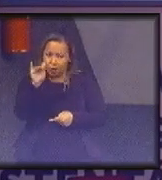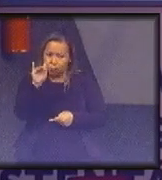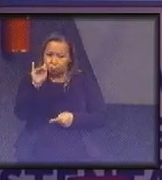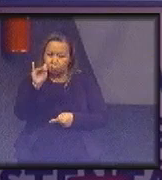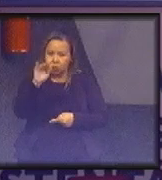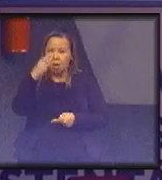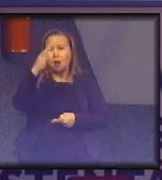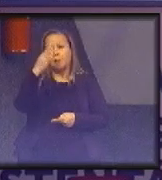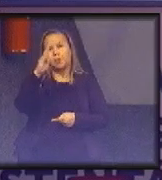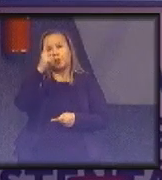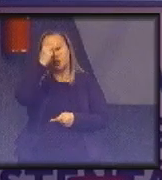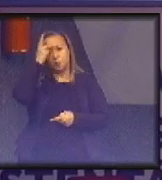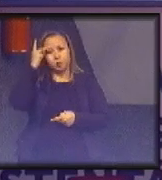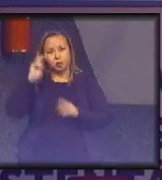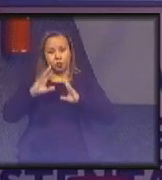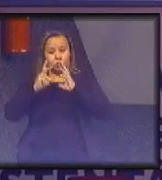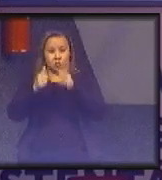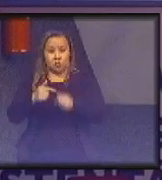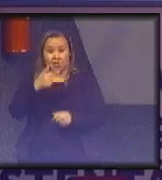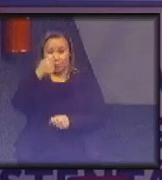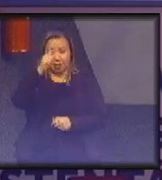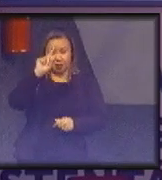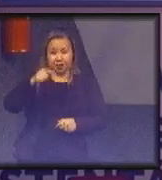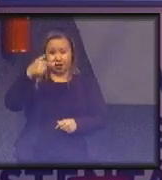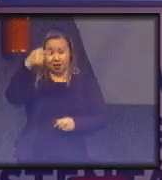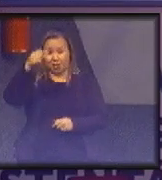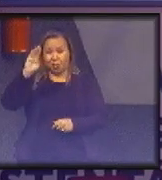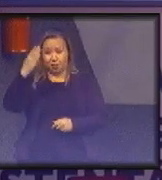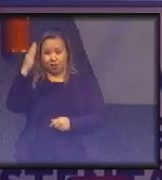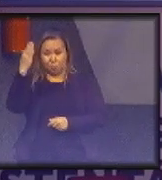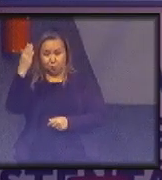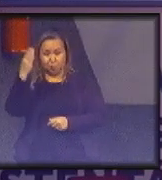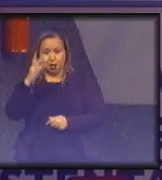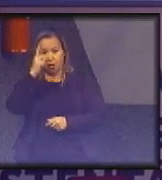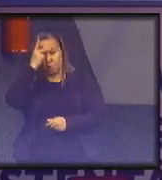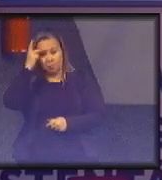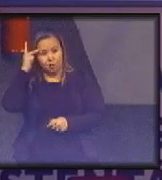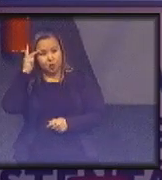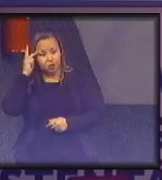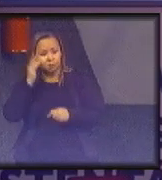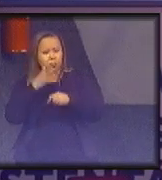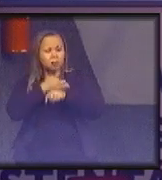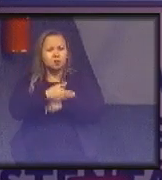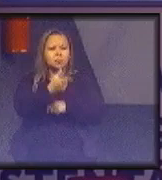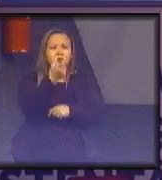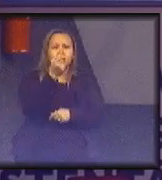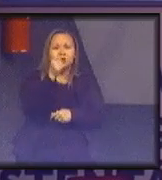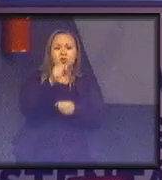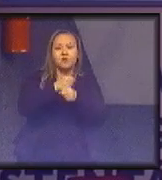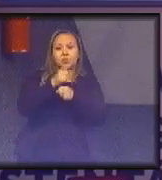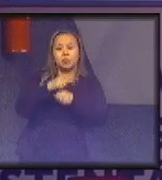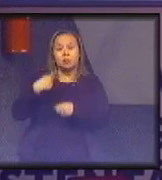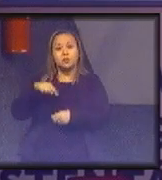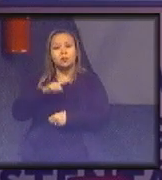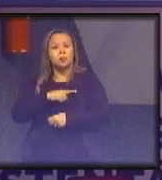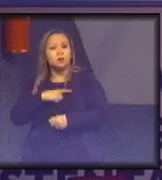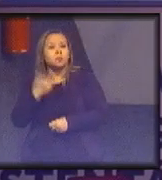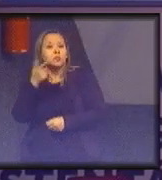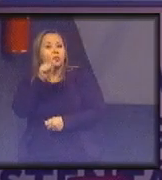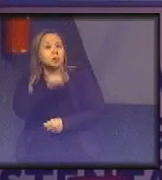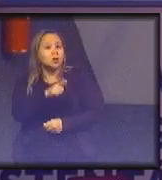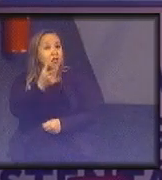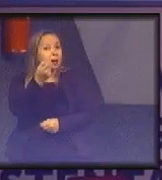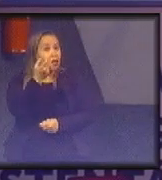pessoas, do total de 7,7 bilhões. Entrando um e meio em 20 anos, nós vamos atingir em